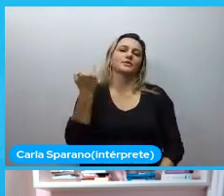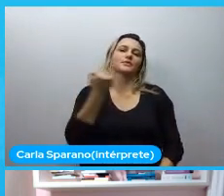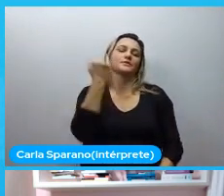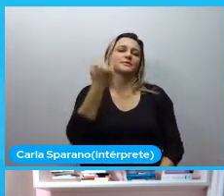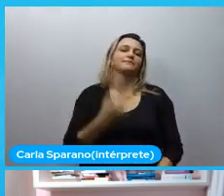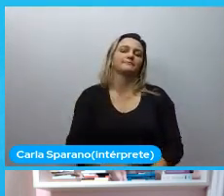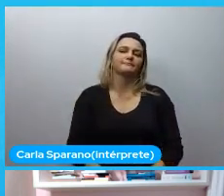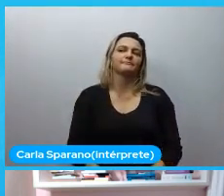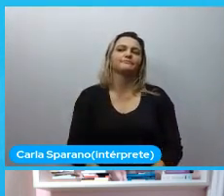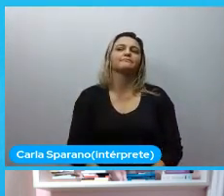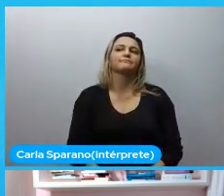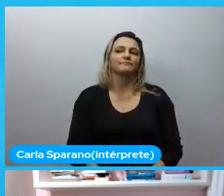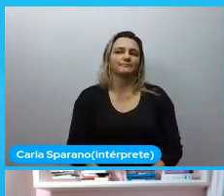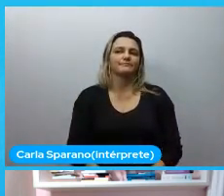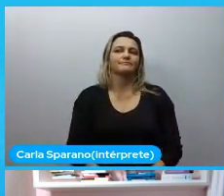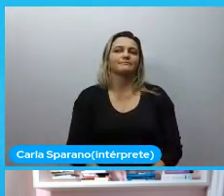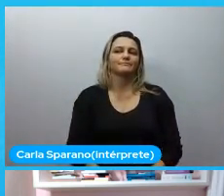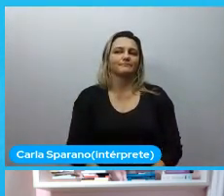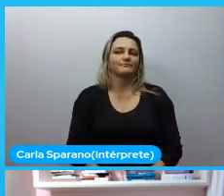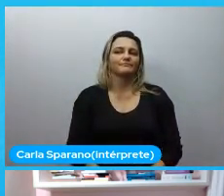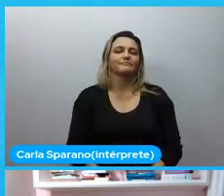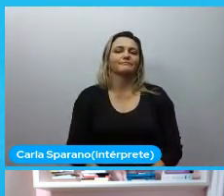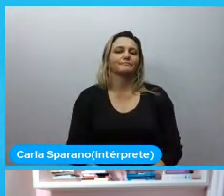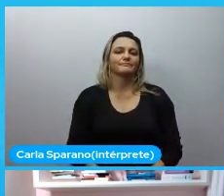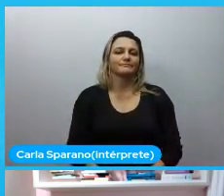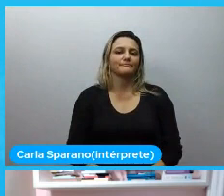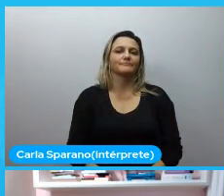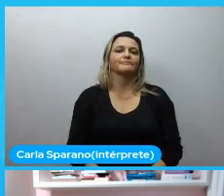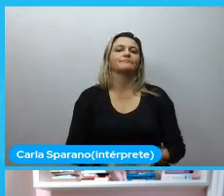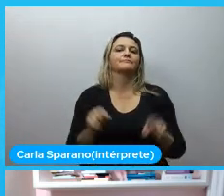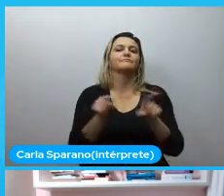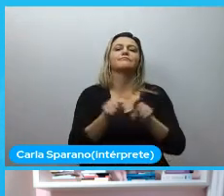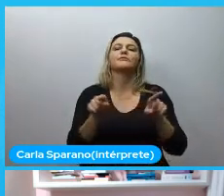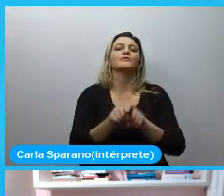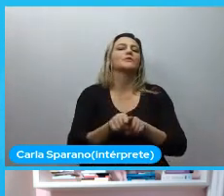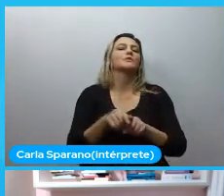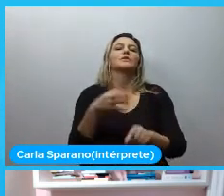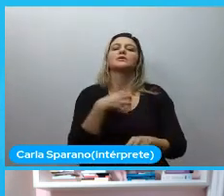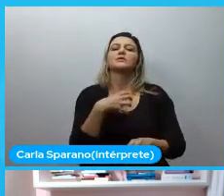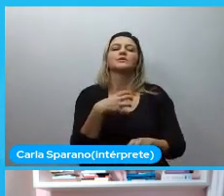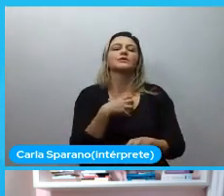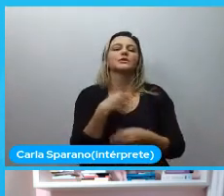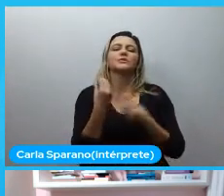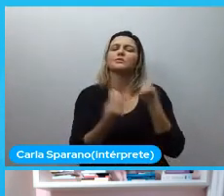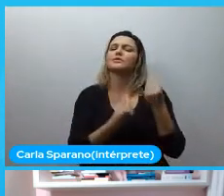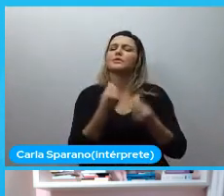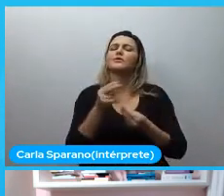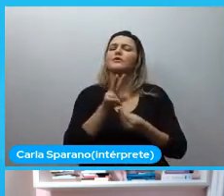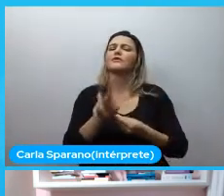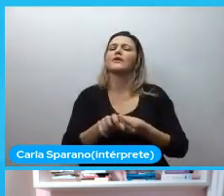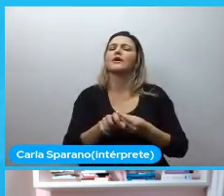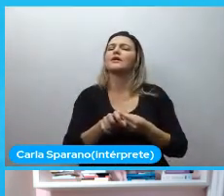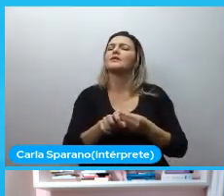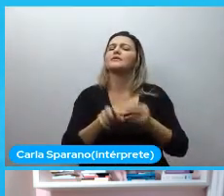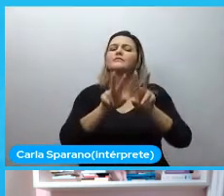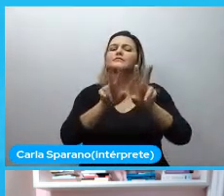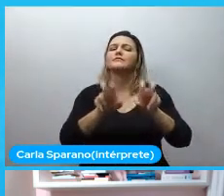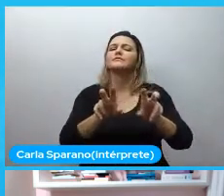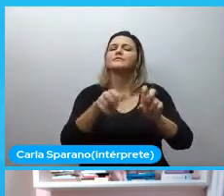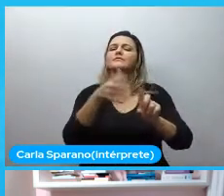e aí eu acho que a gente entra muito em as expressões que você vai usar na palestra os conteúdos que você vai selecionar na palestra